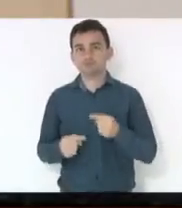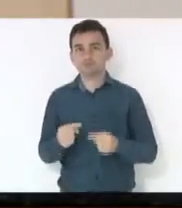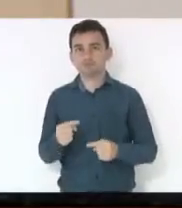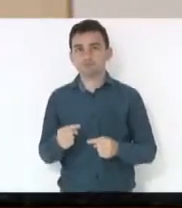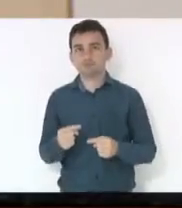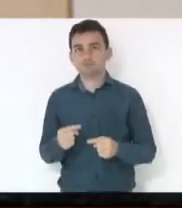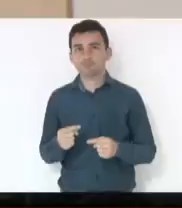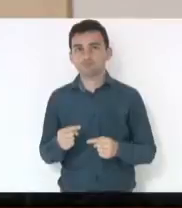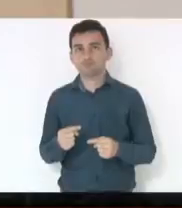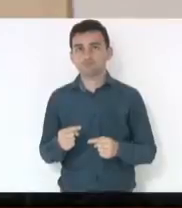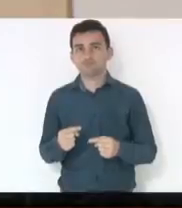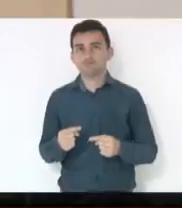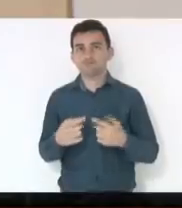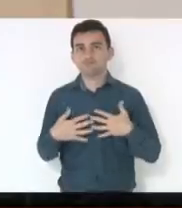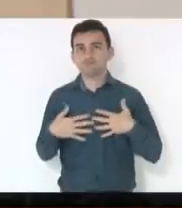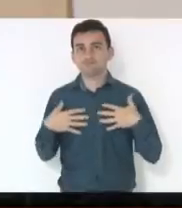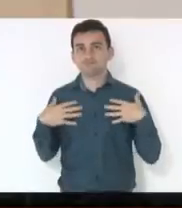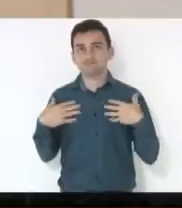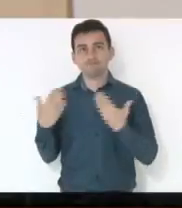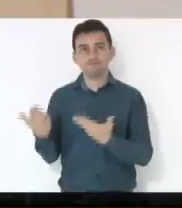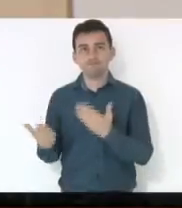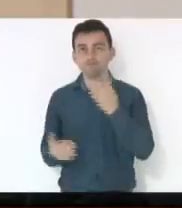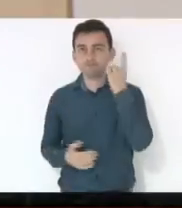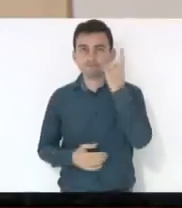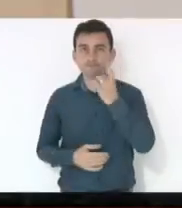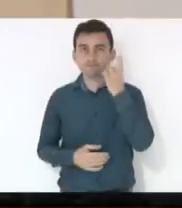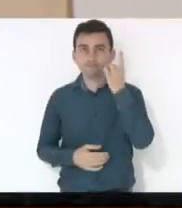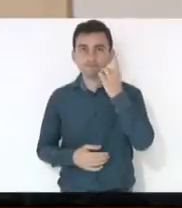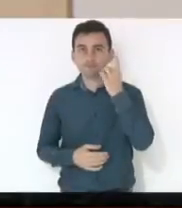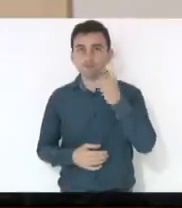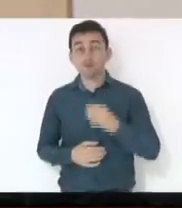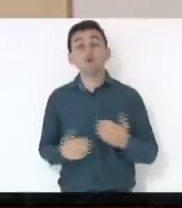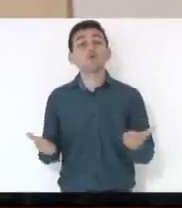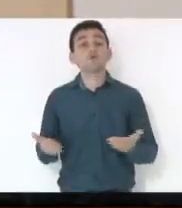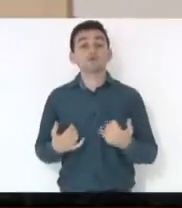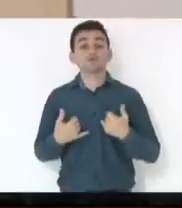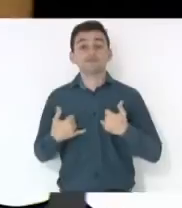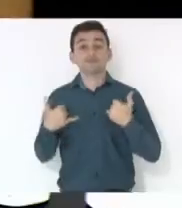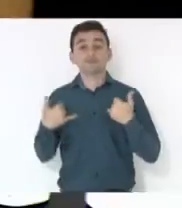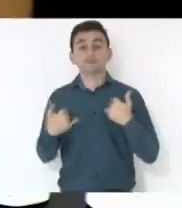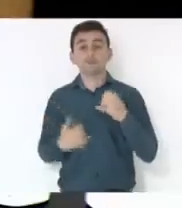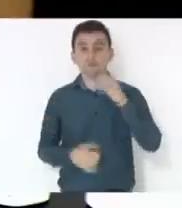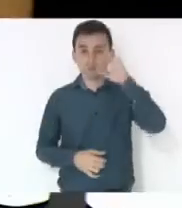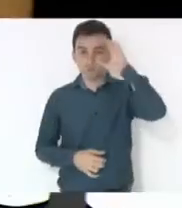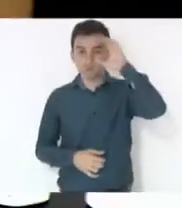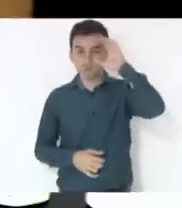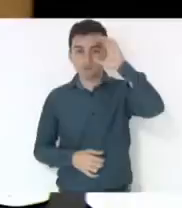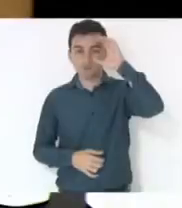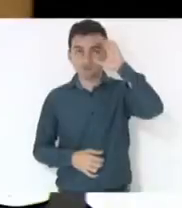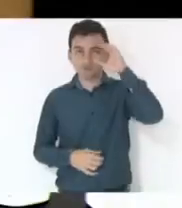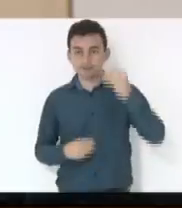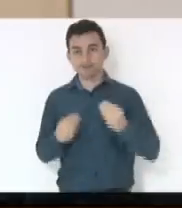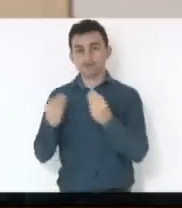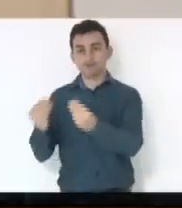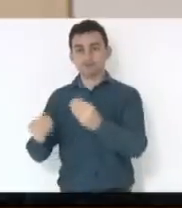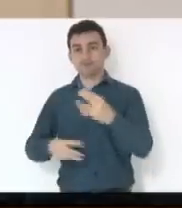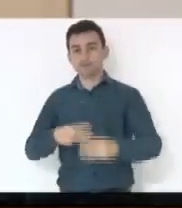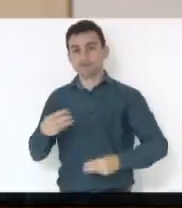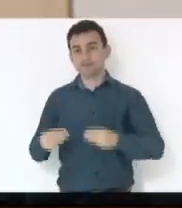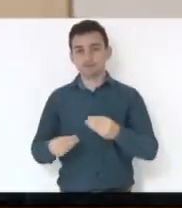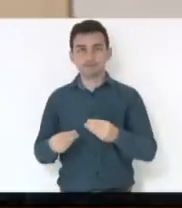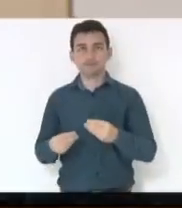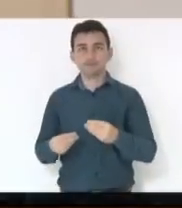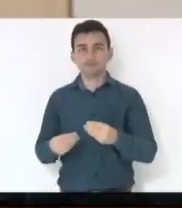homenagem ao deputado já aniversário do deputado Corojo, vamos dar esse presente para ele. Boa excelência, tem a palavra e